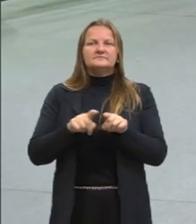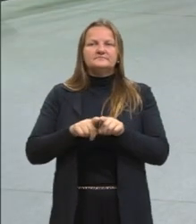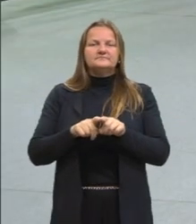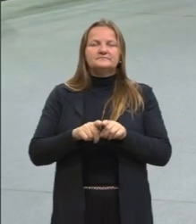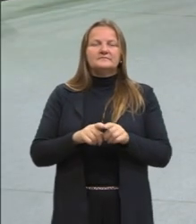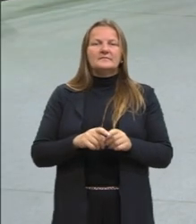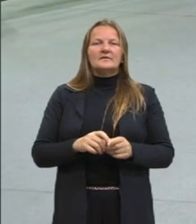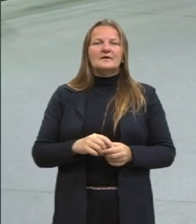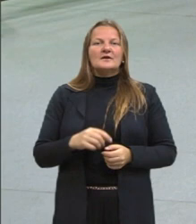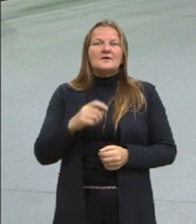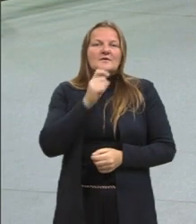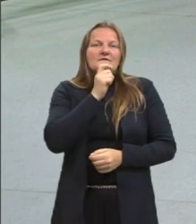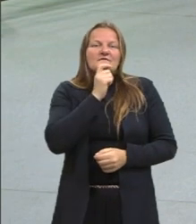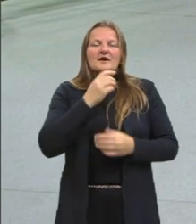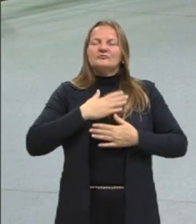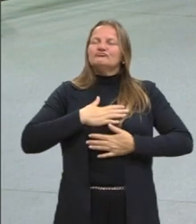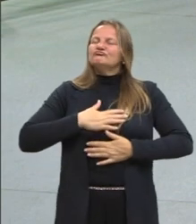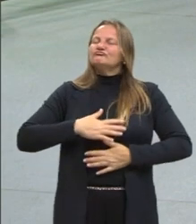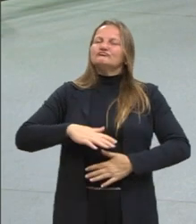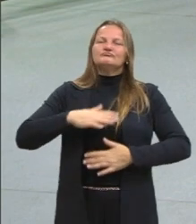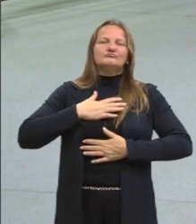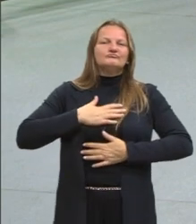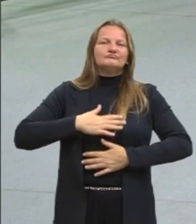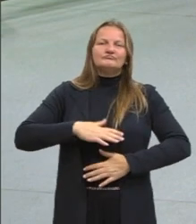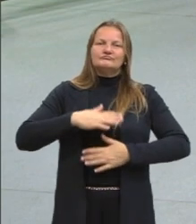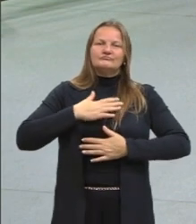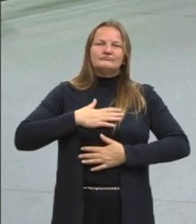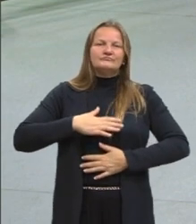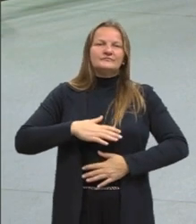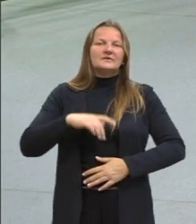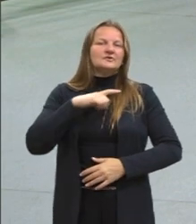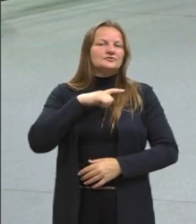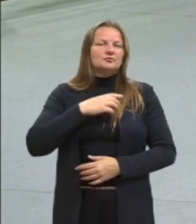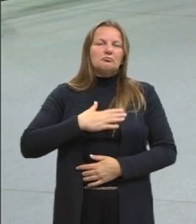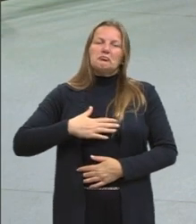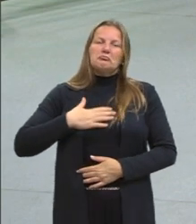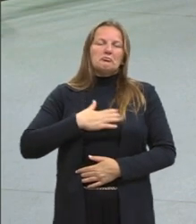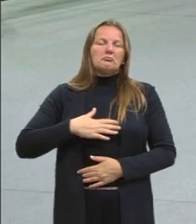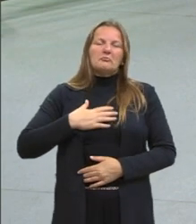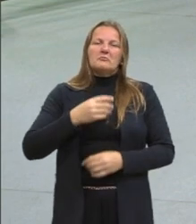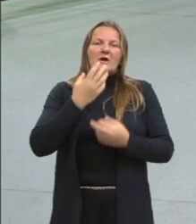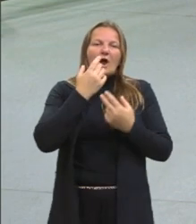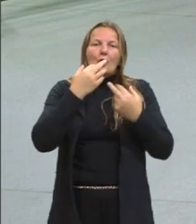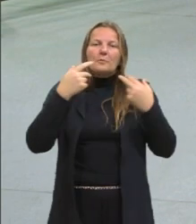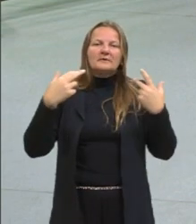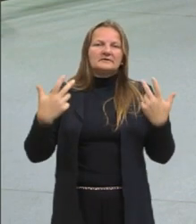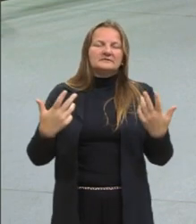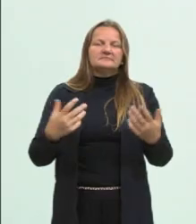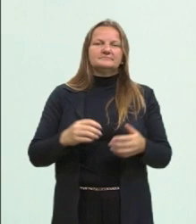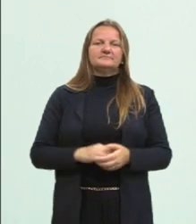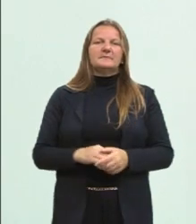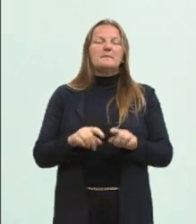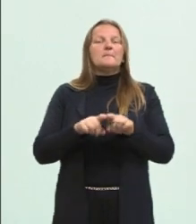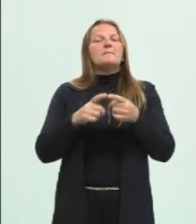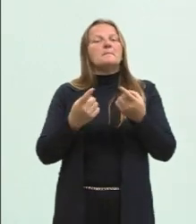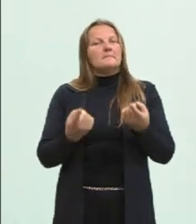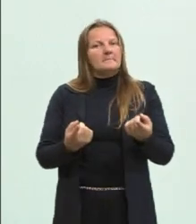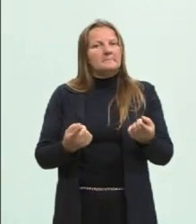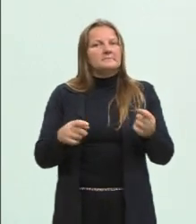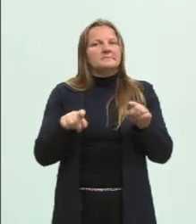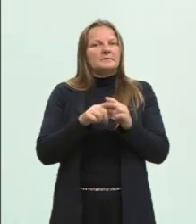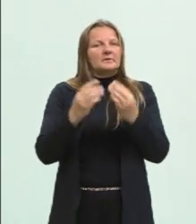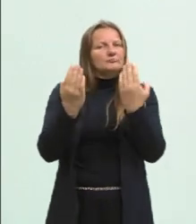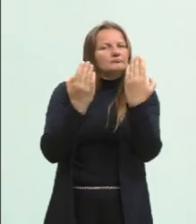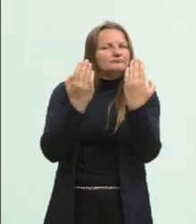teriam um inverno tranquilo, um inverno bem, poderiam passar um inverno bem tranquilos. Porém, ao mesmo tempo, eles